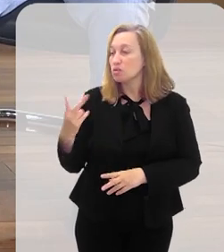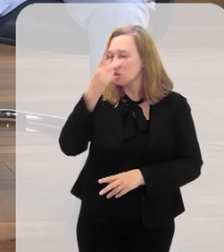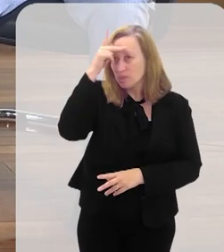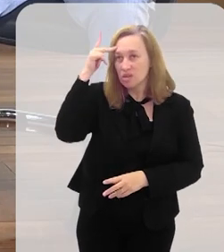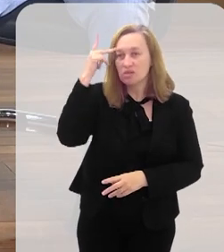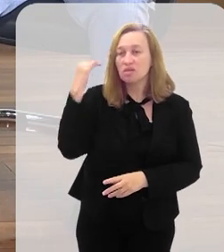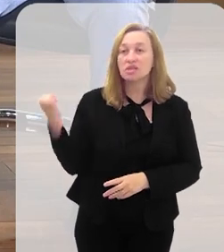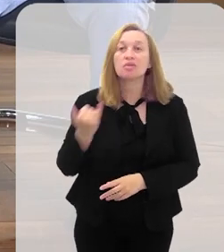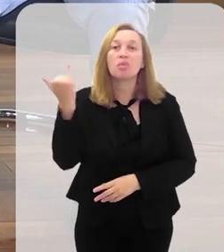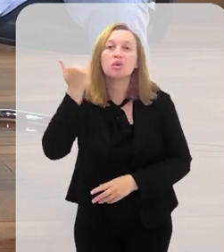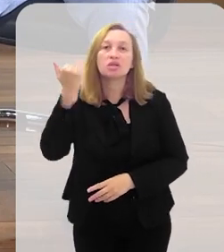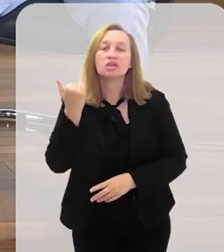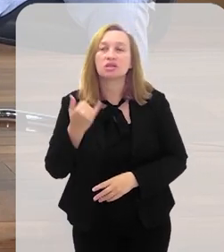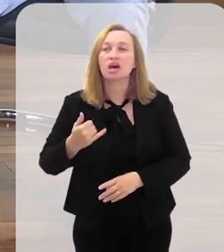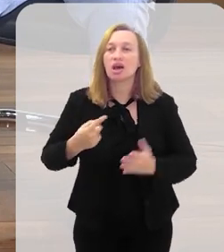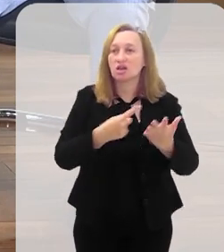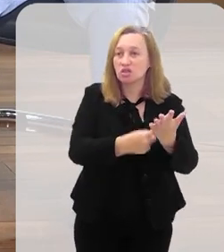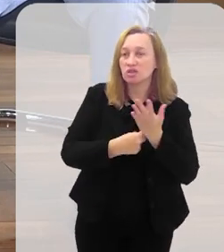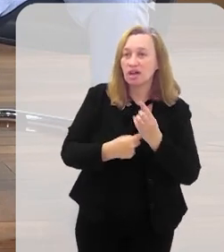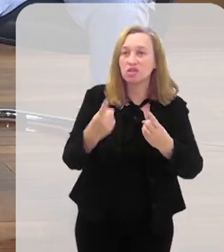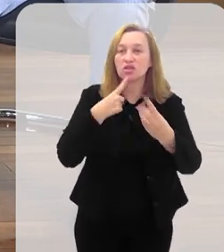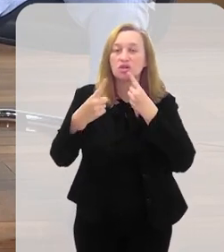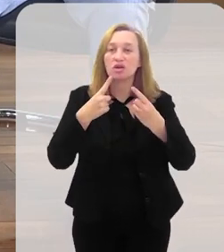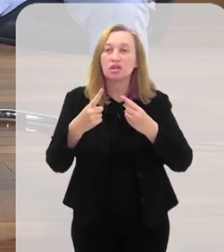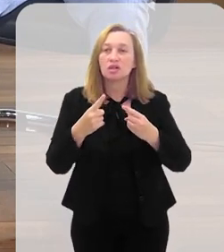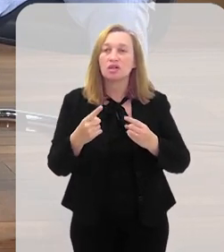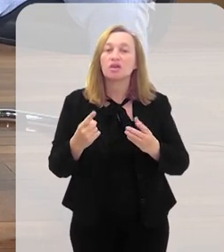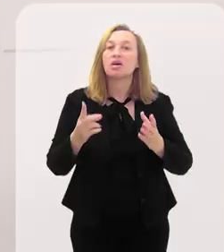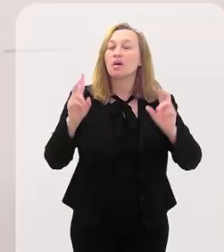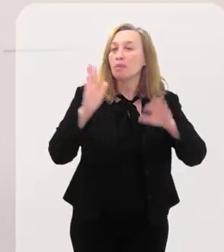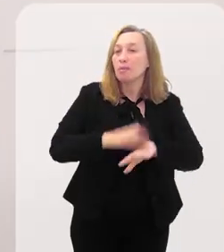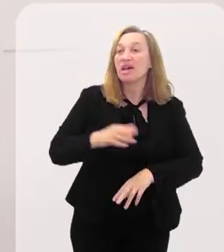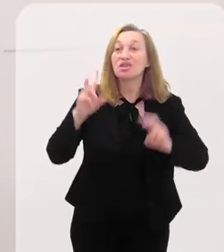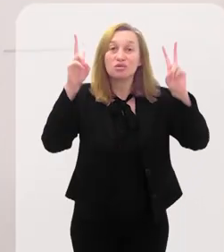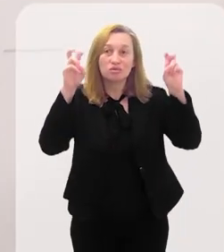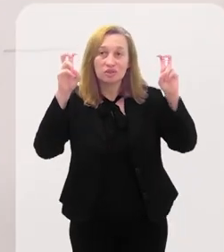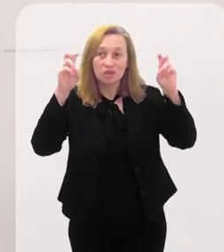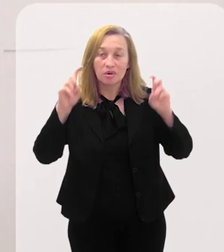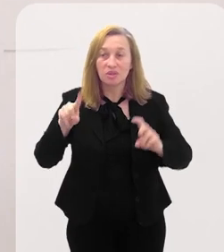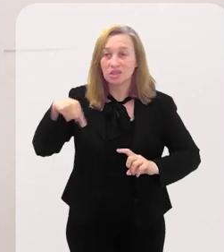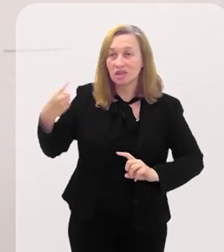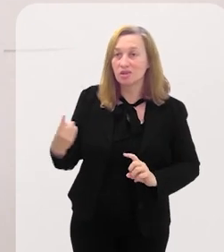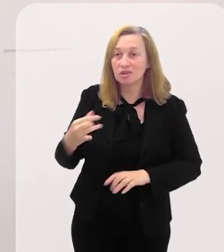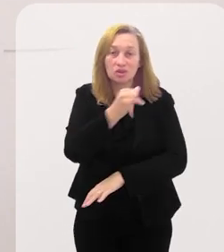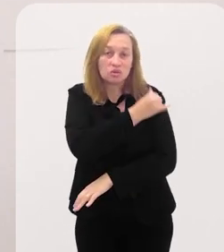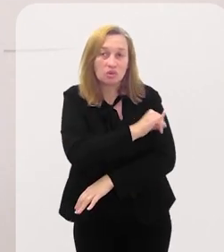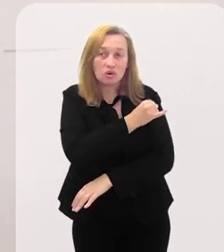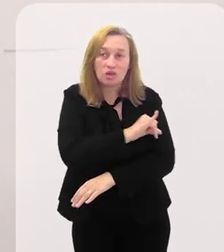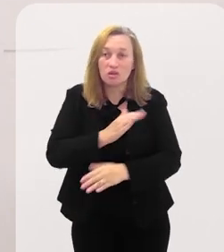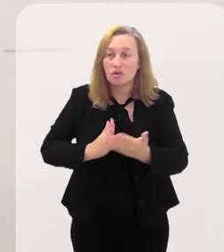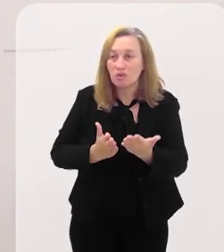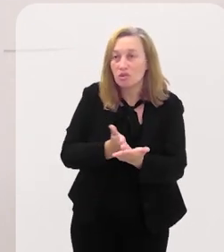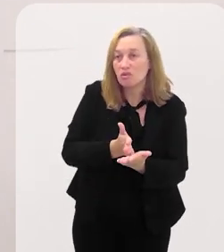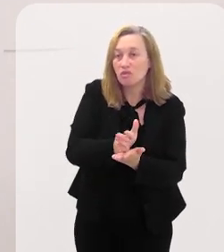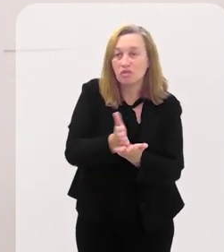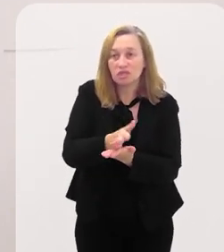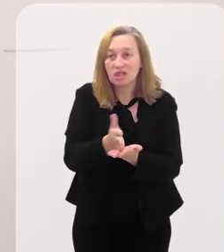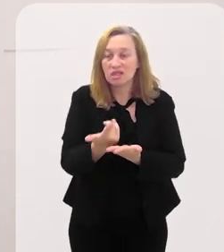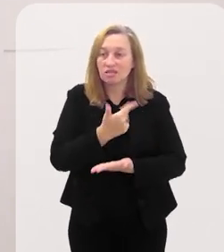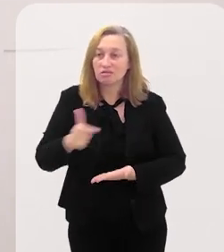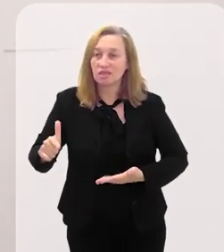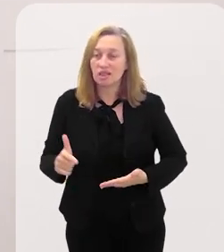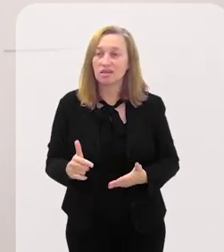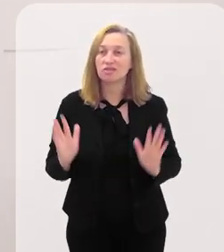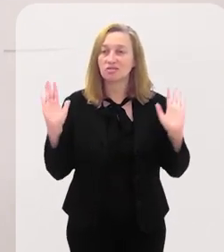feras que contribuíram muitíssimo para esse debate. Até o próximo episódio com mais um tema internacional aqui no Rio